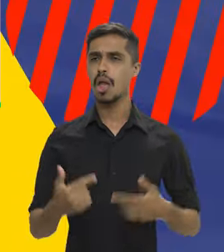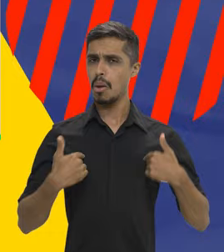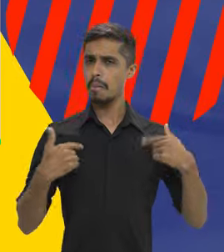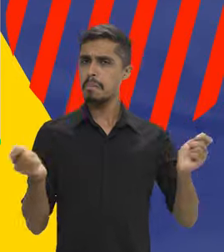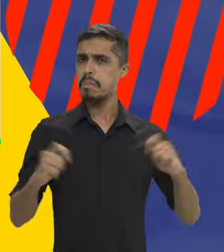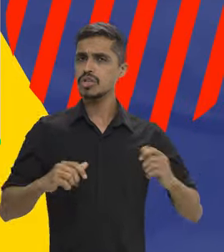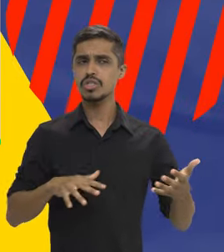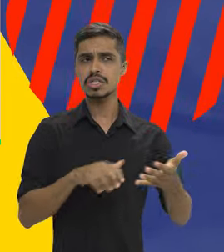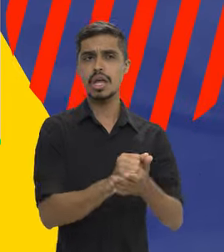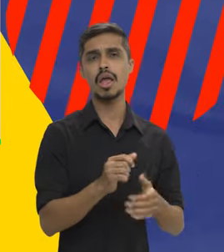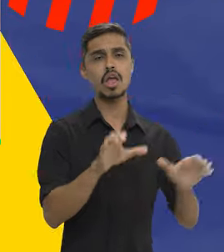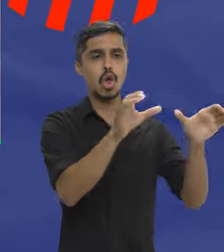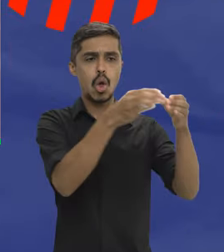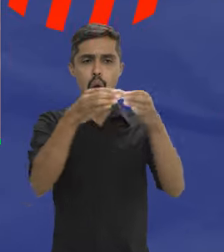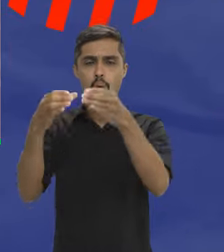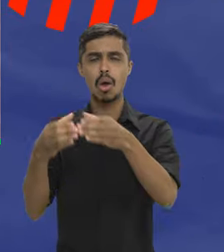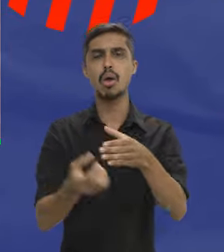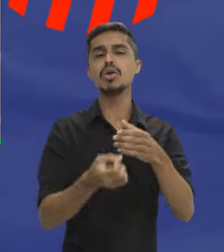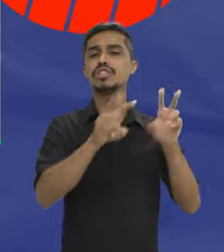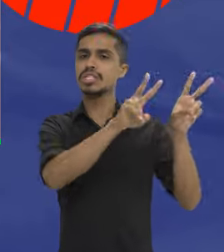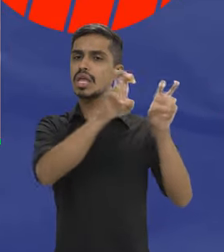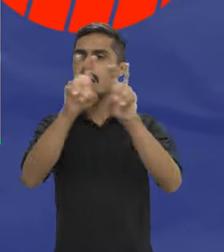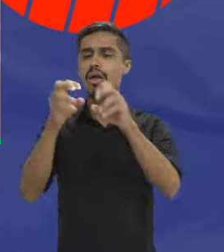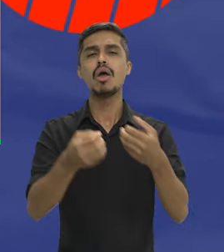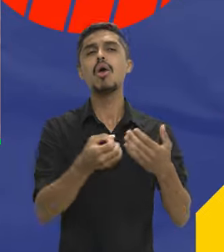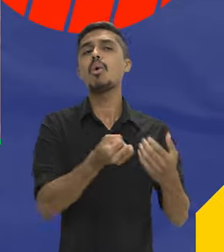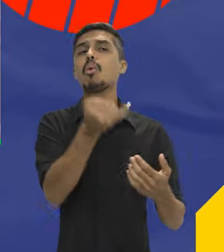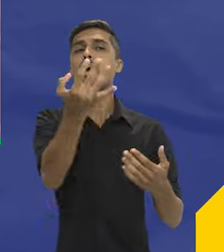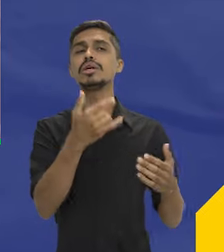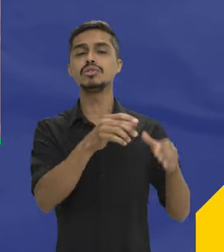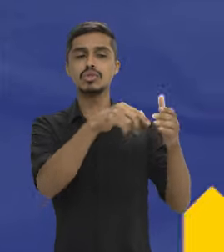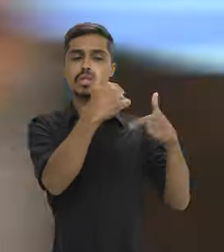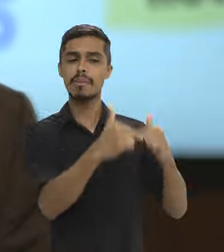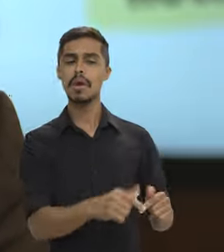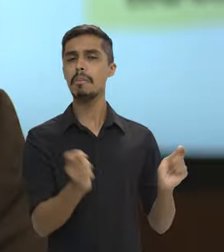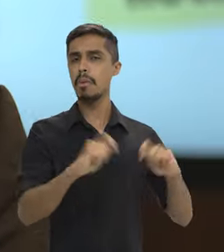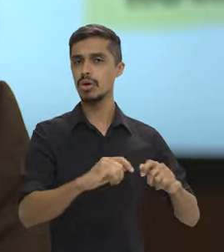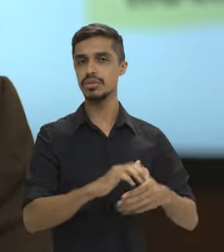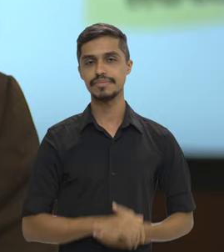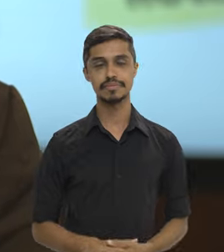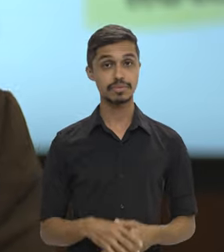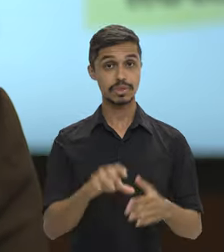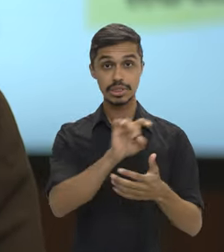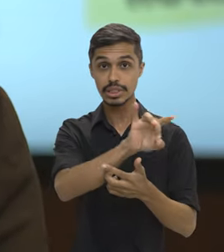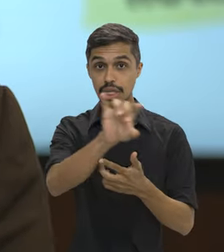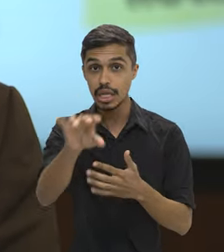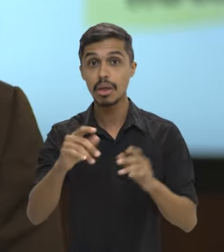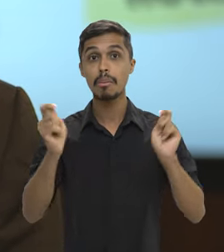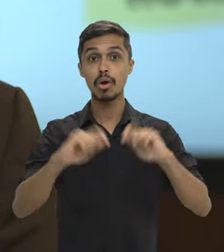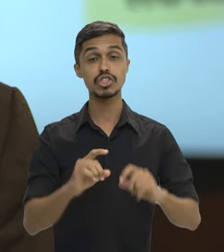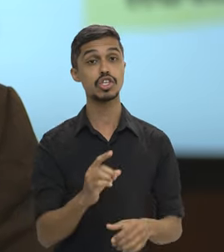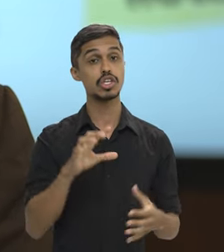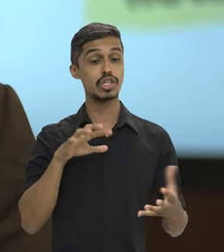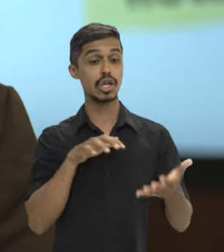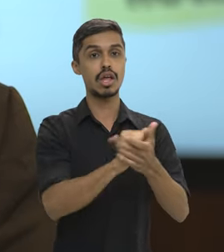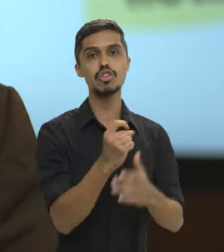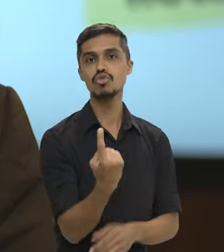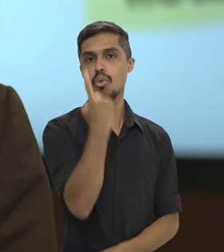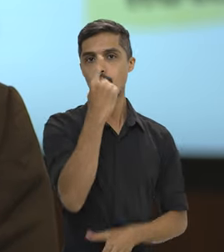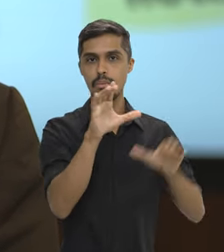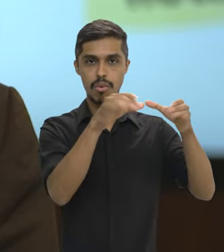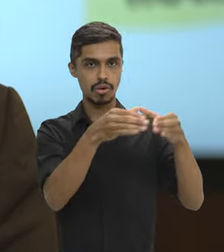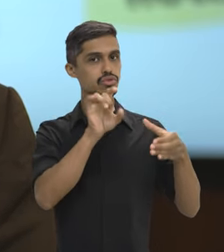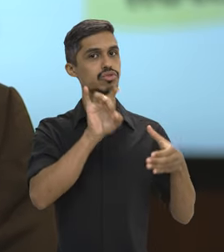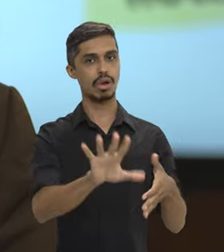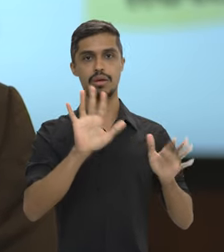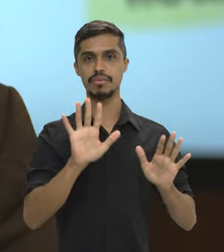Posso me inscrever em mais de um bloco? E até quantos cargos eu posso me inscrever em cada bloco? Então, cada candidato pode se inscrever em um bloco só no